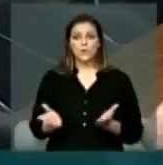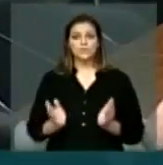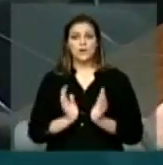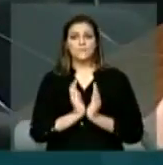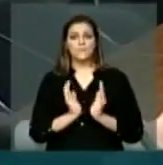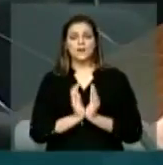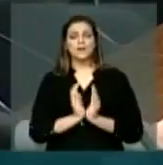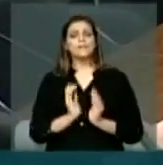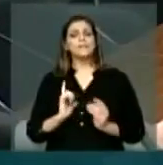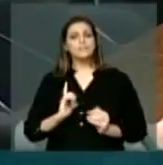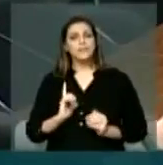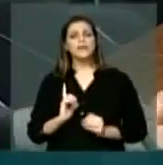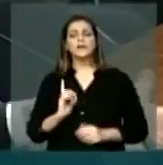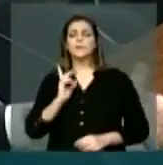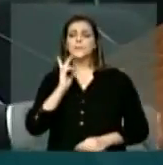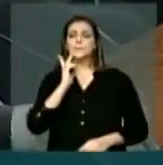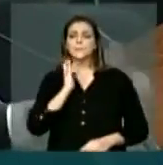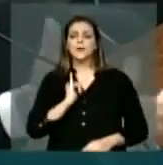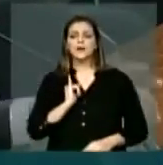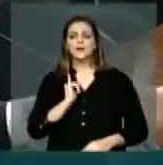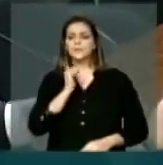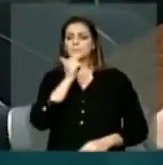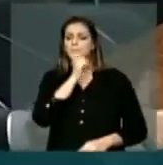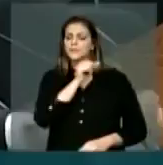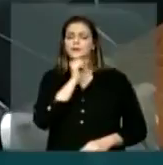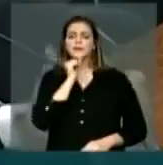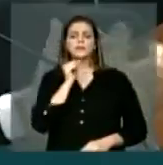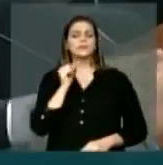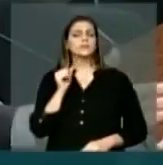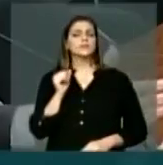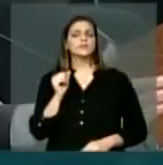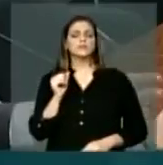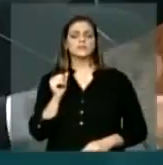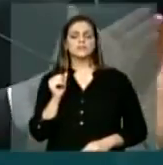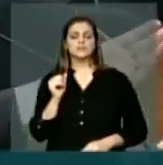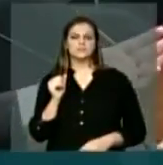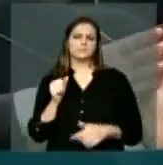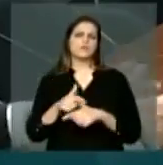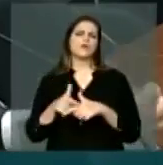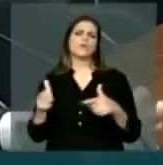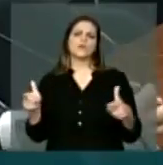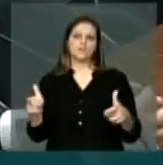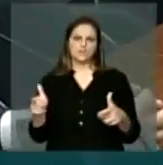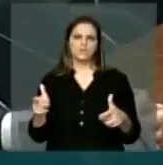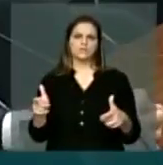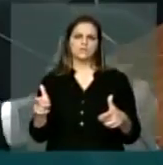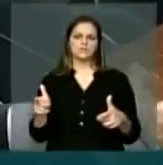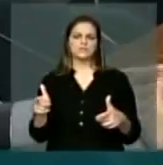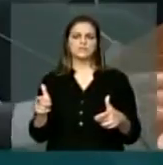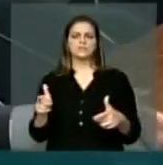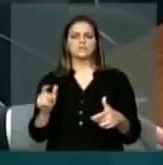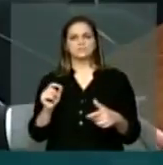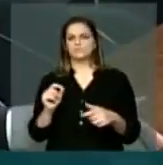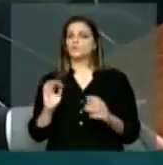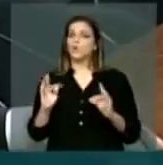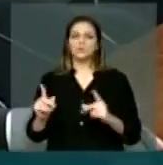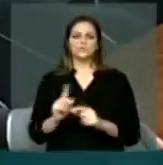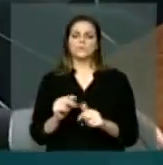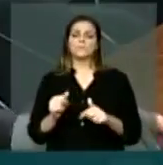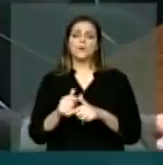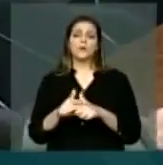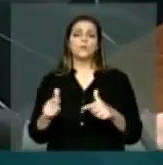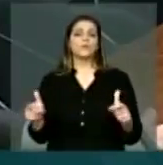pais que não têm a possibilidade, na grande maioria, naturalmente, você tem as exceções, mas na grande maioria, são a